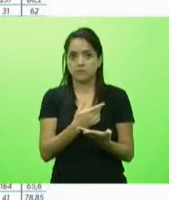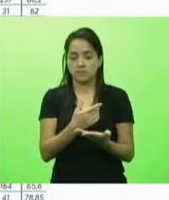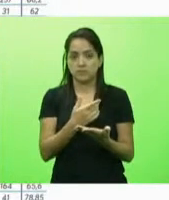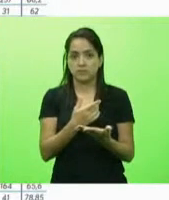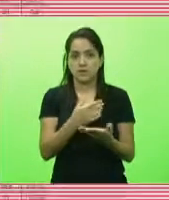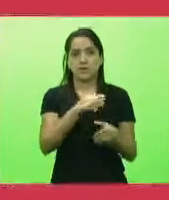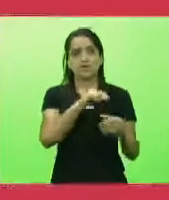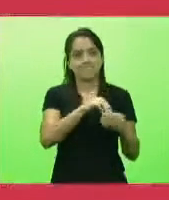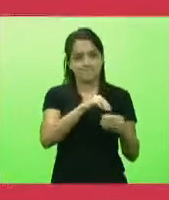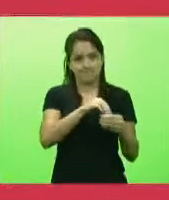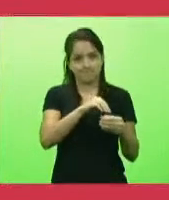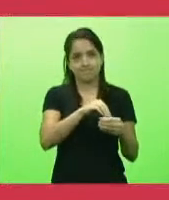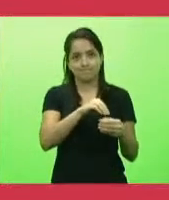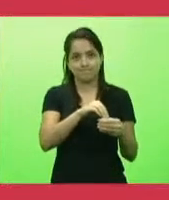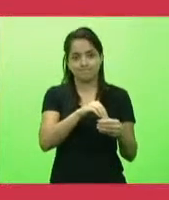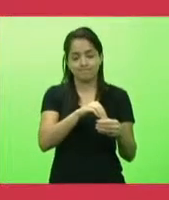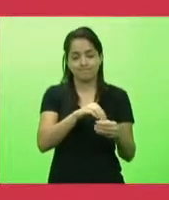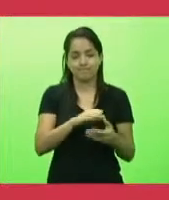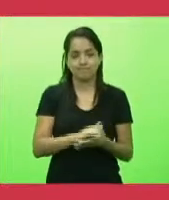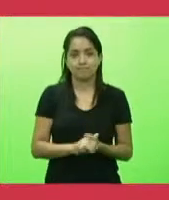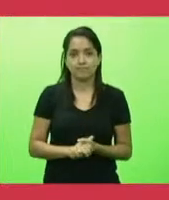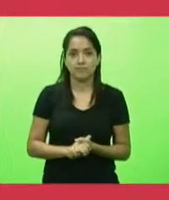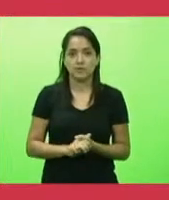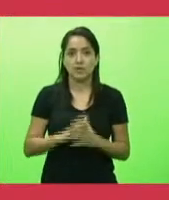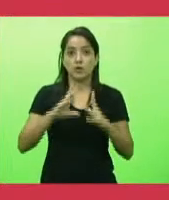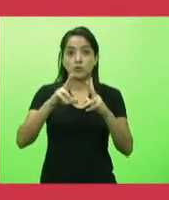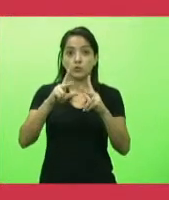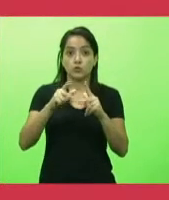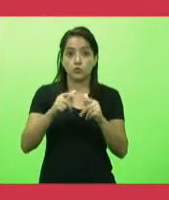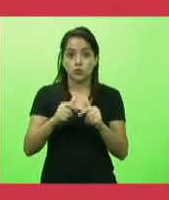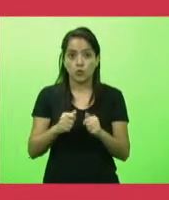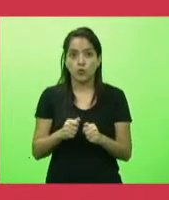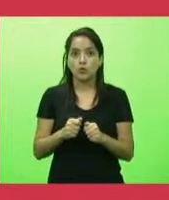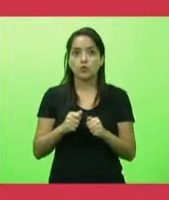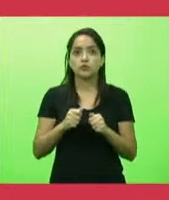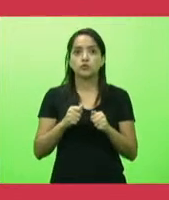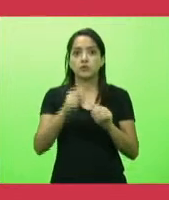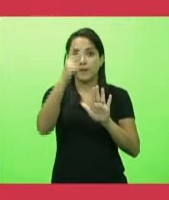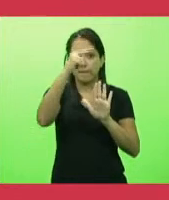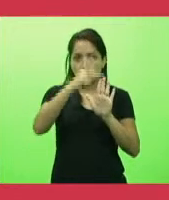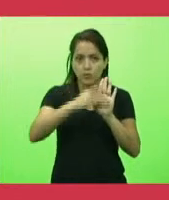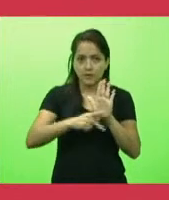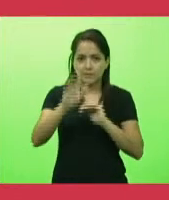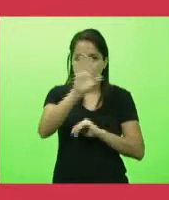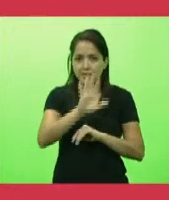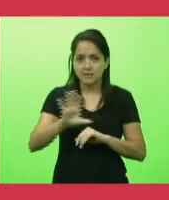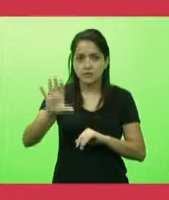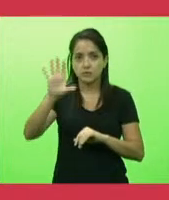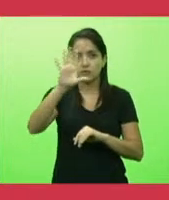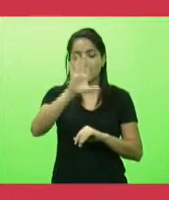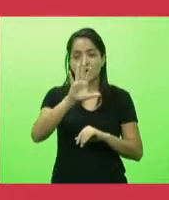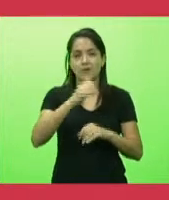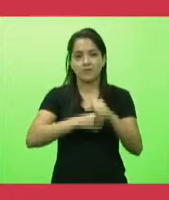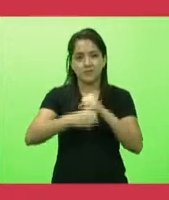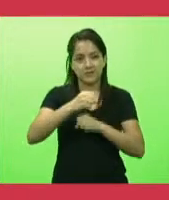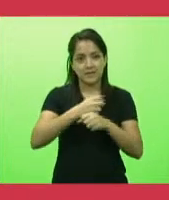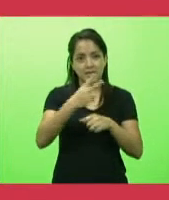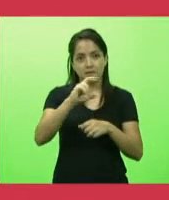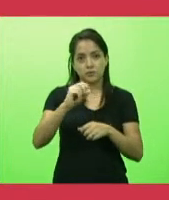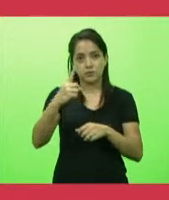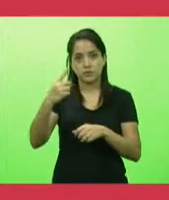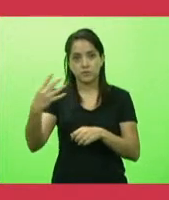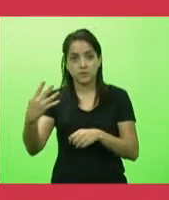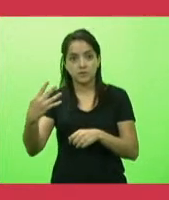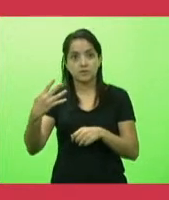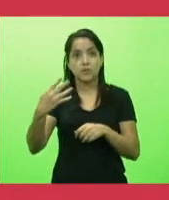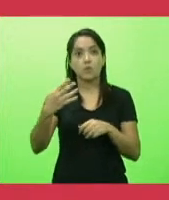dos municípios então quando o programa nacional de imunização criou suas normas lá em 2014 ele cria